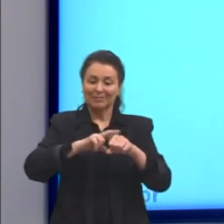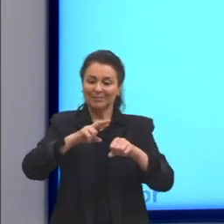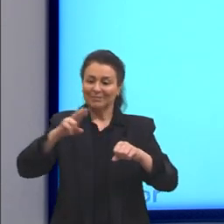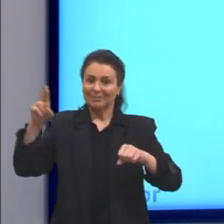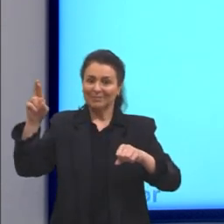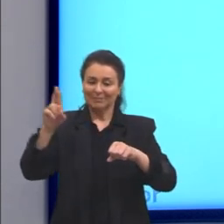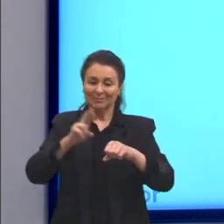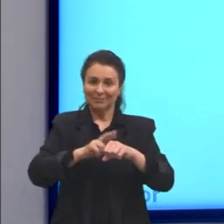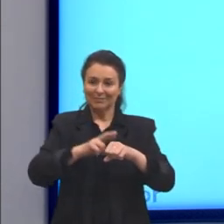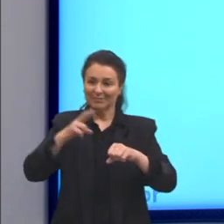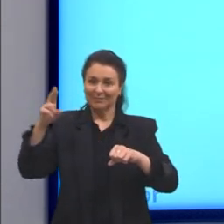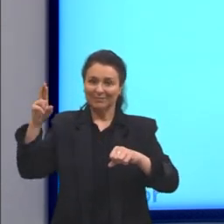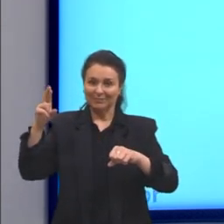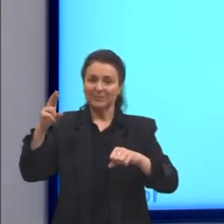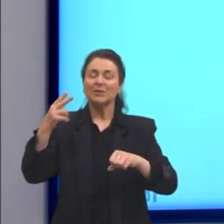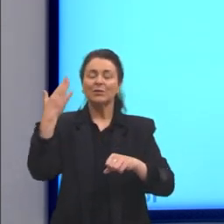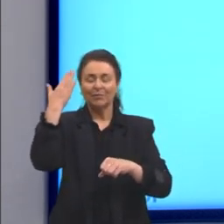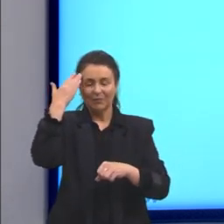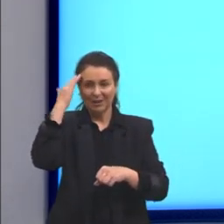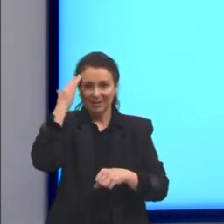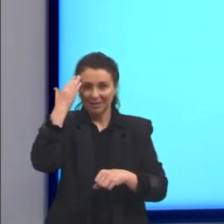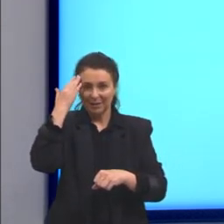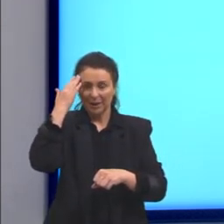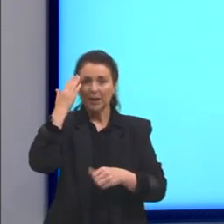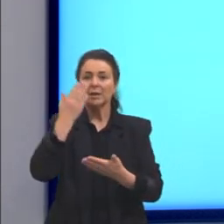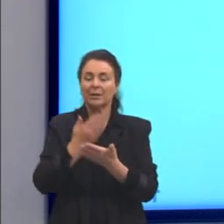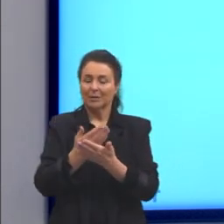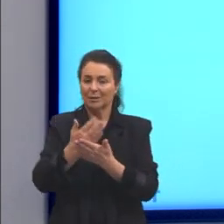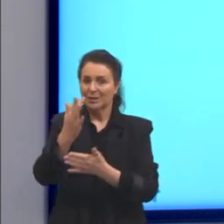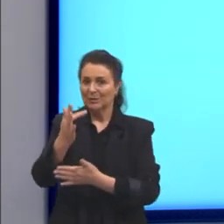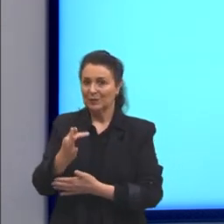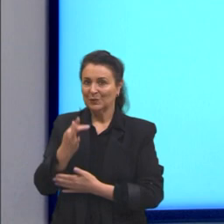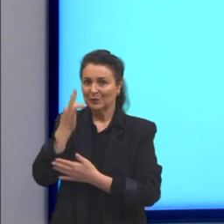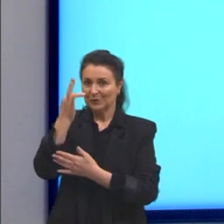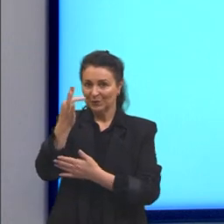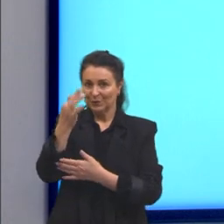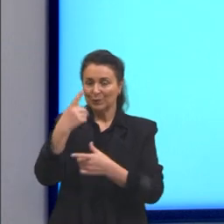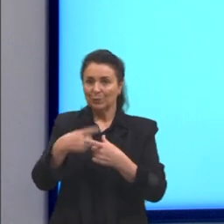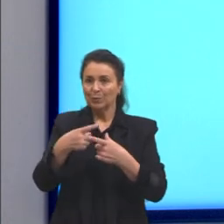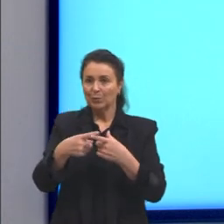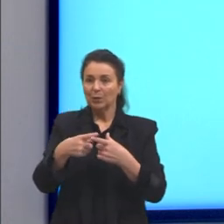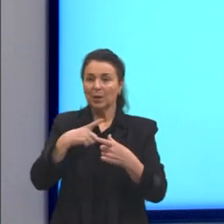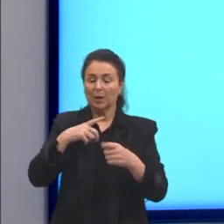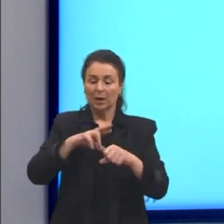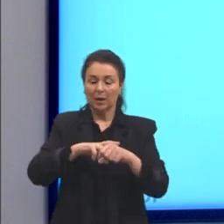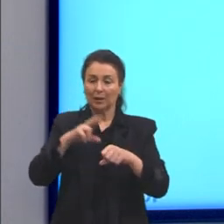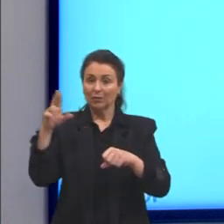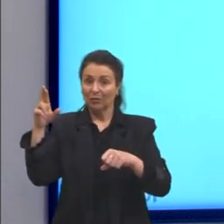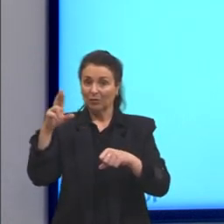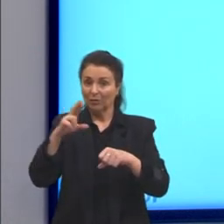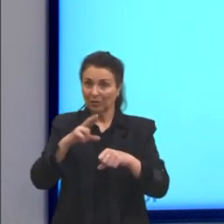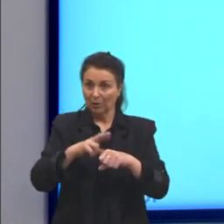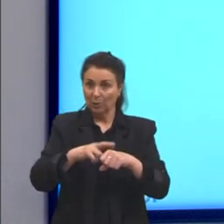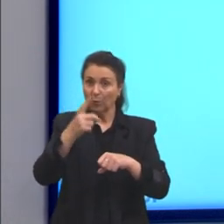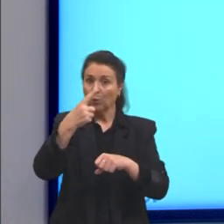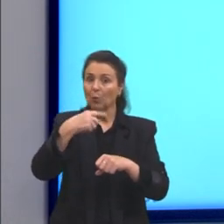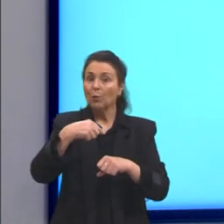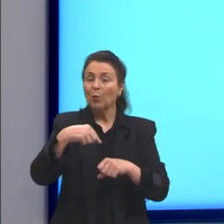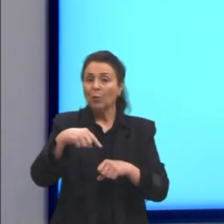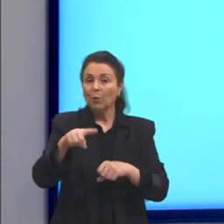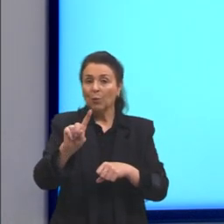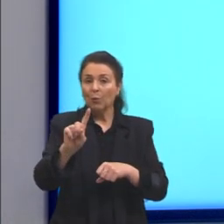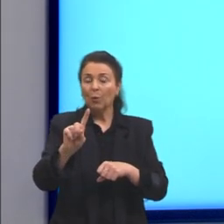vai entender como que eles funcionam em outras aulas. Porque esse aqui envolve radiação, esse aqui envolve